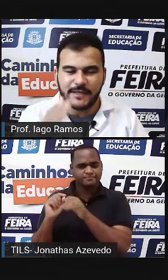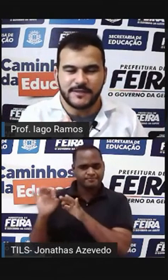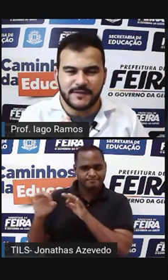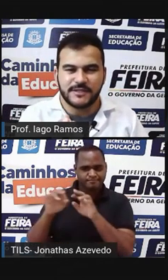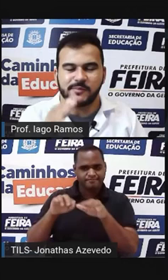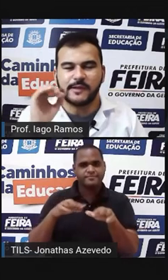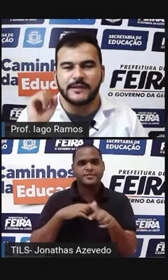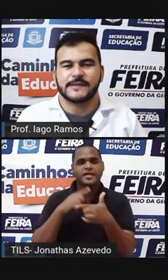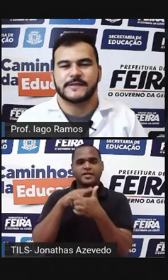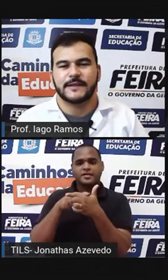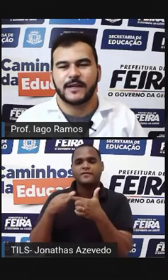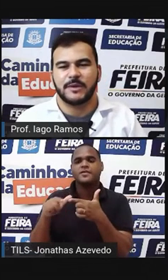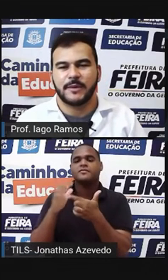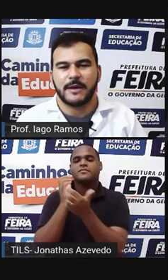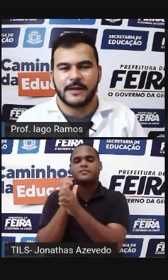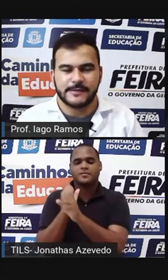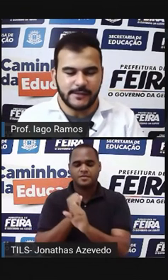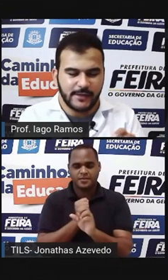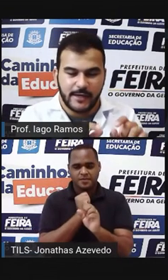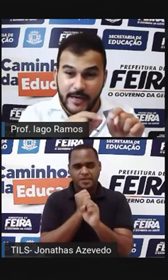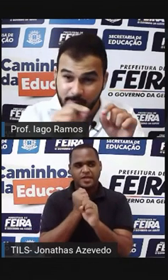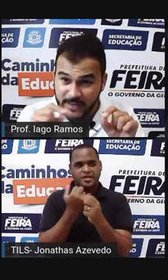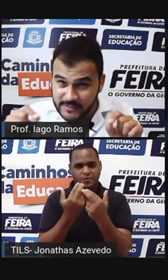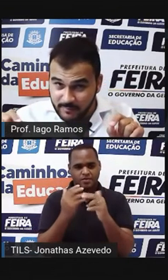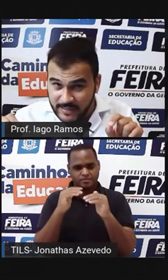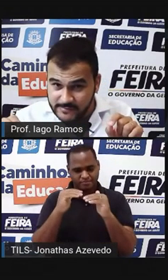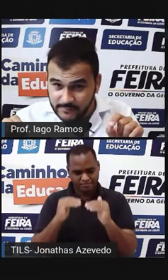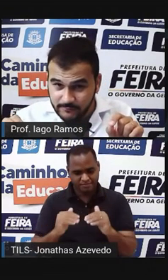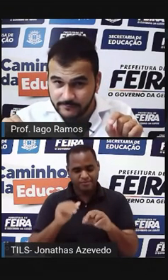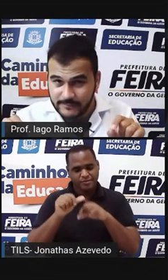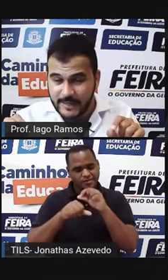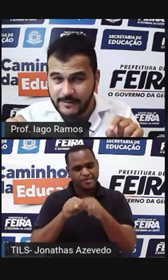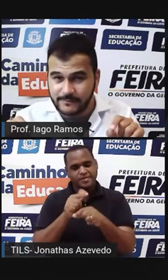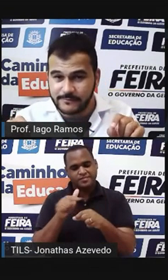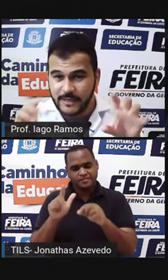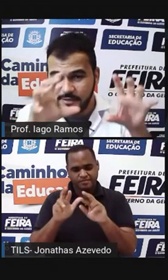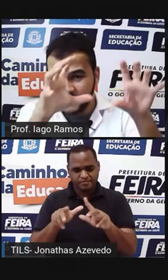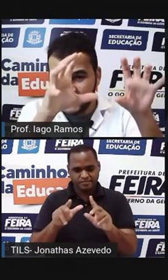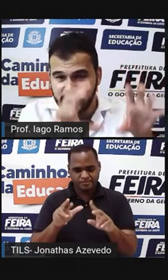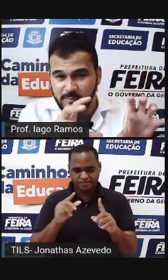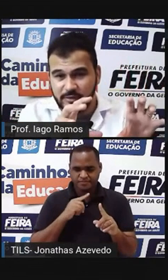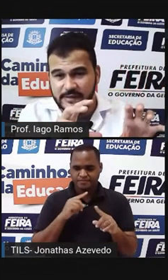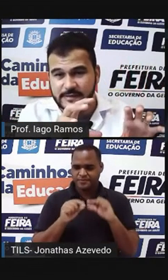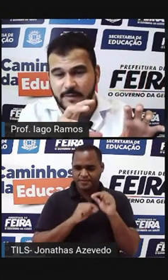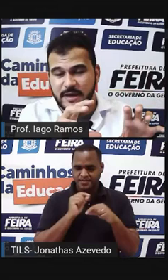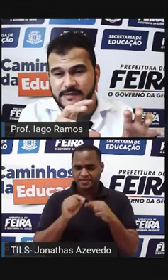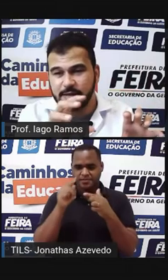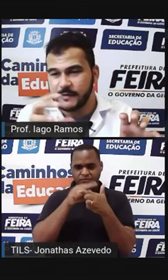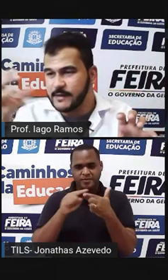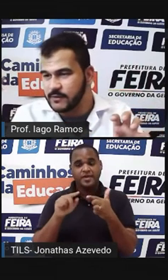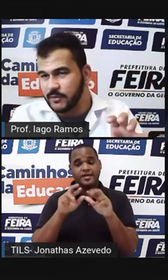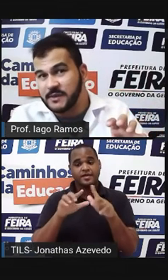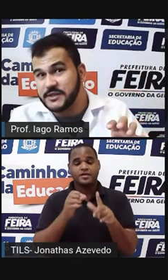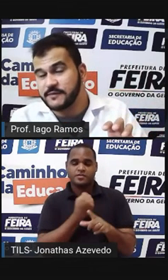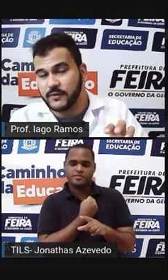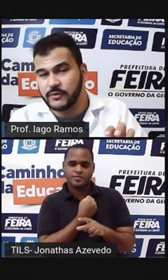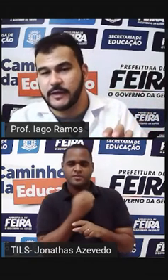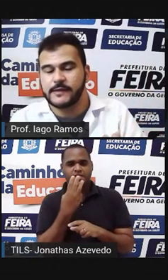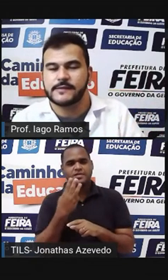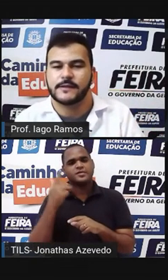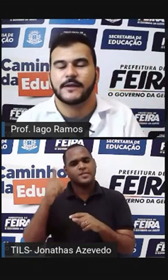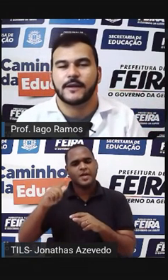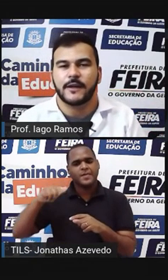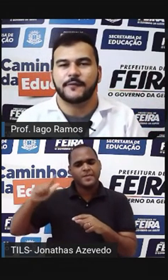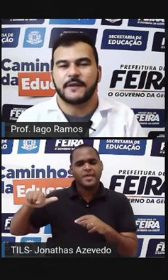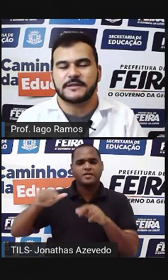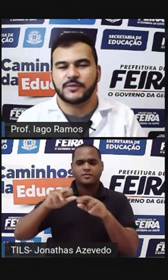Se está dividindo potências que tem a mesma base Repete a base A divisão das potências da base era 3 Eu repeti, virou